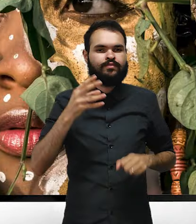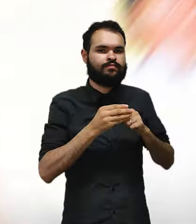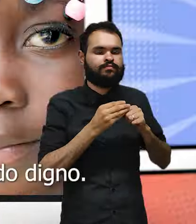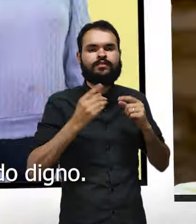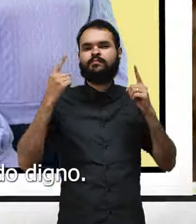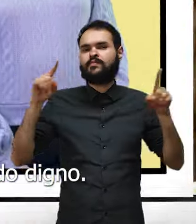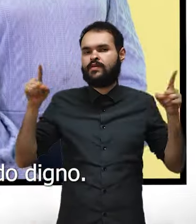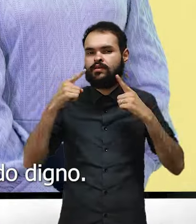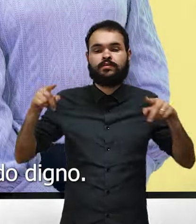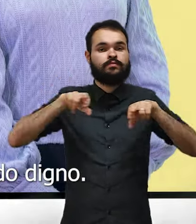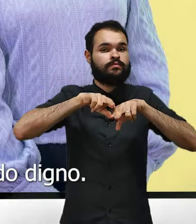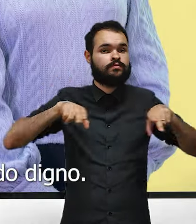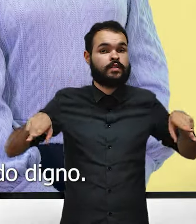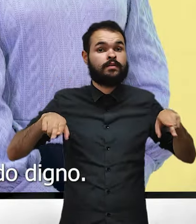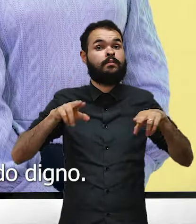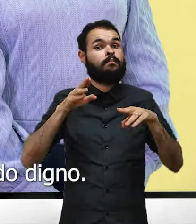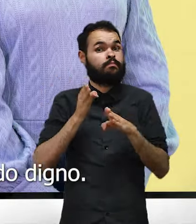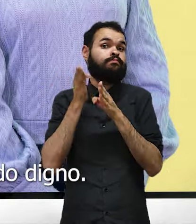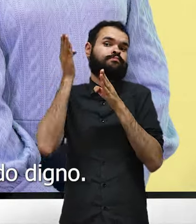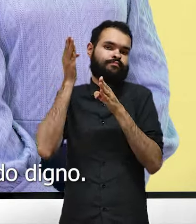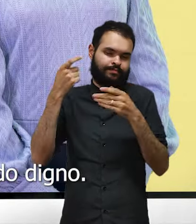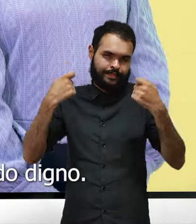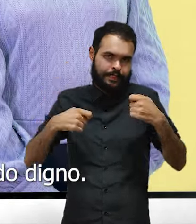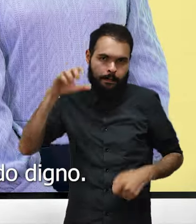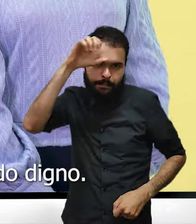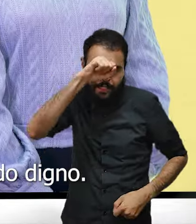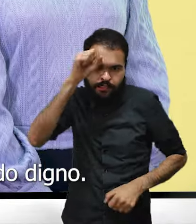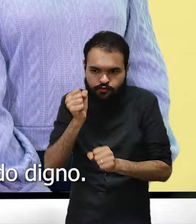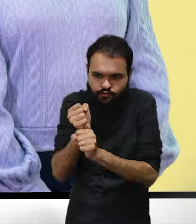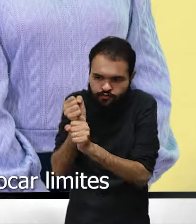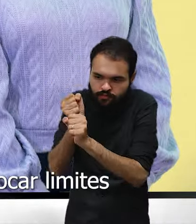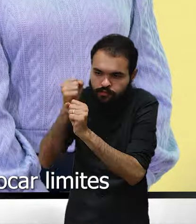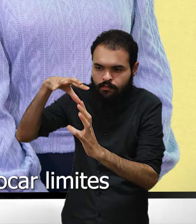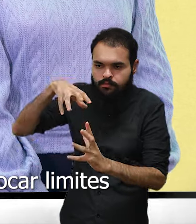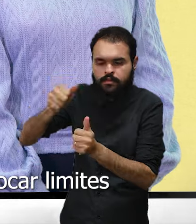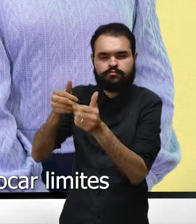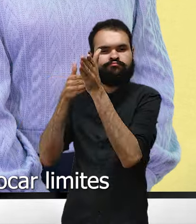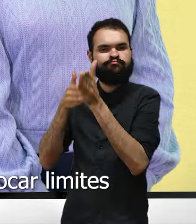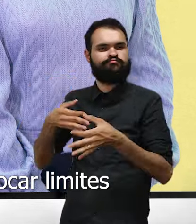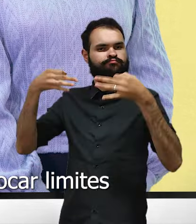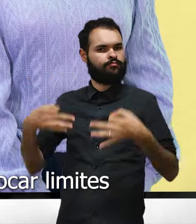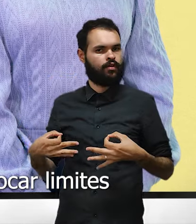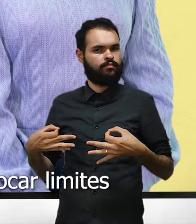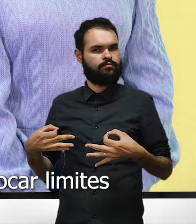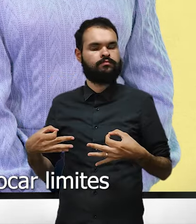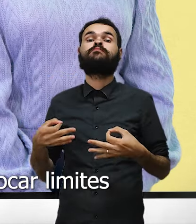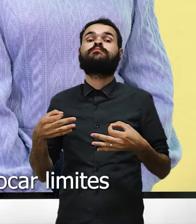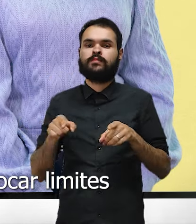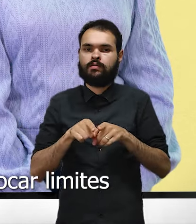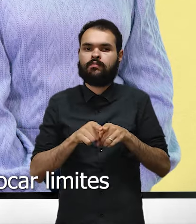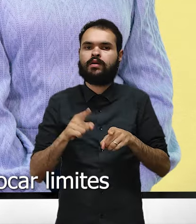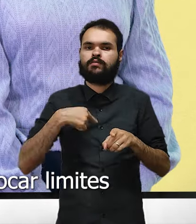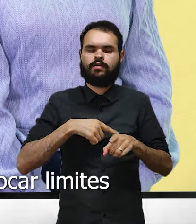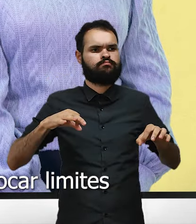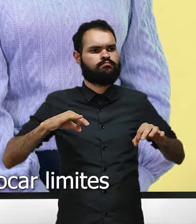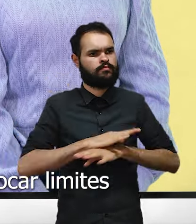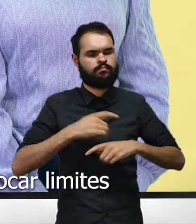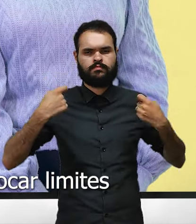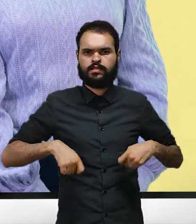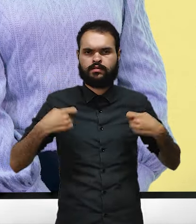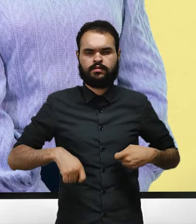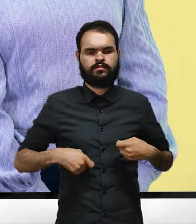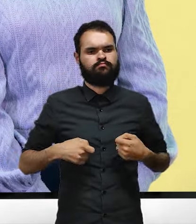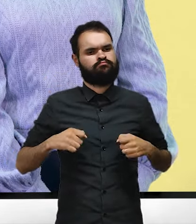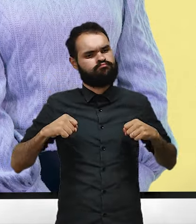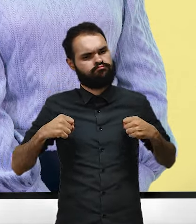música. Por isso, precisamos aprender a construir um mundo digno. Além disso, estarmos prontos para nos defender e colocar